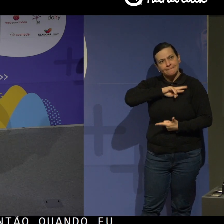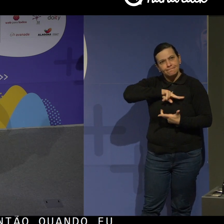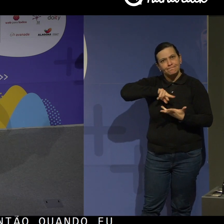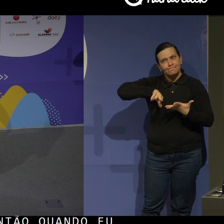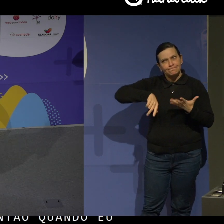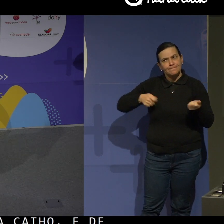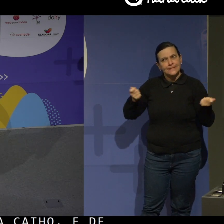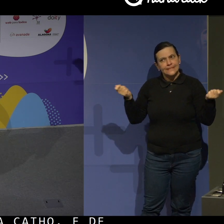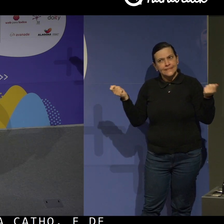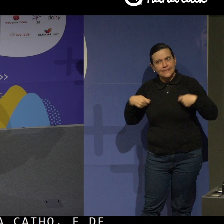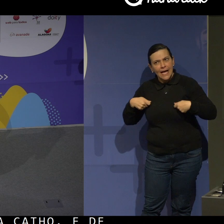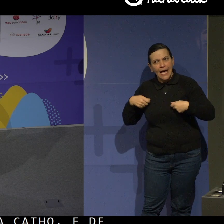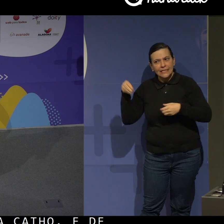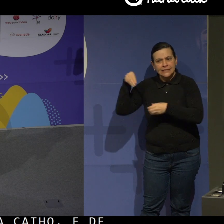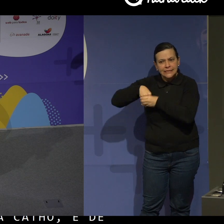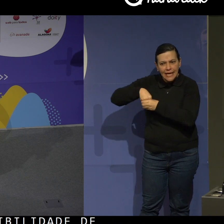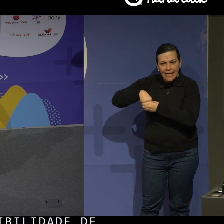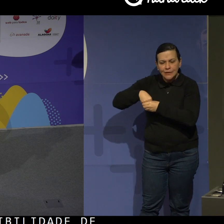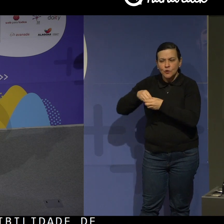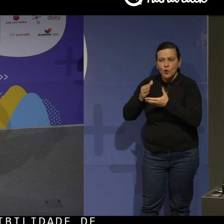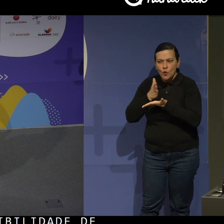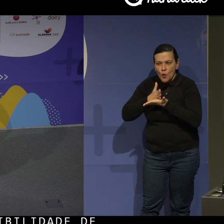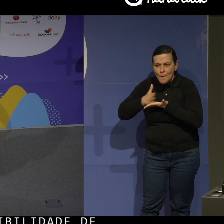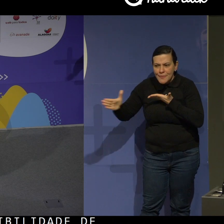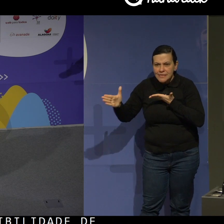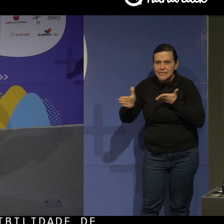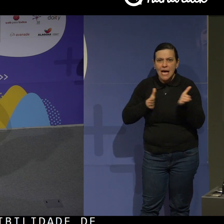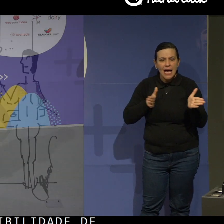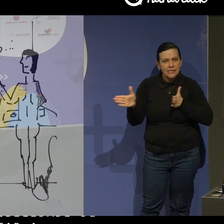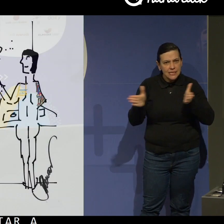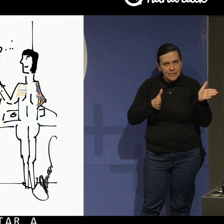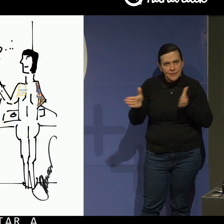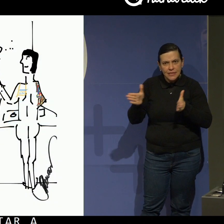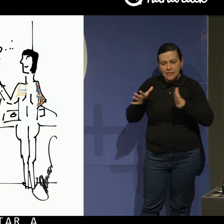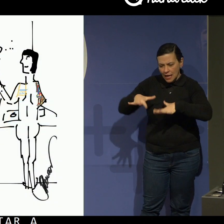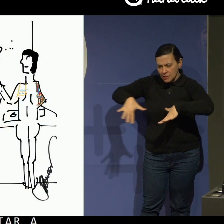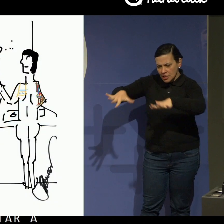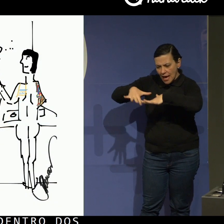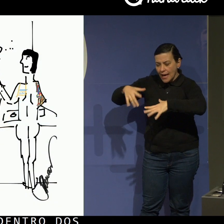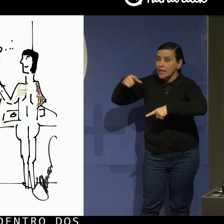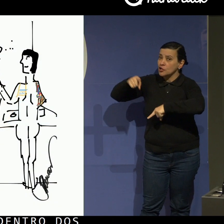fomentar a acessibilidade dentro dos produtos, para mim foi ganha-ganha.